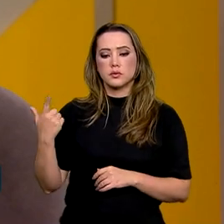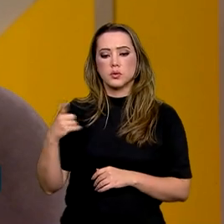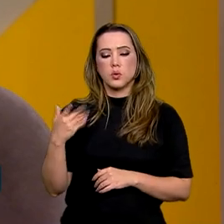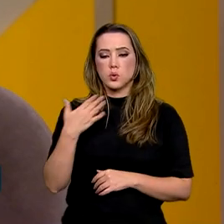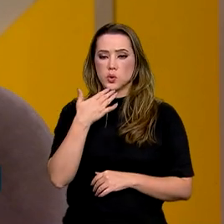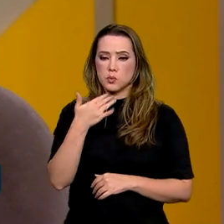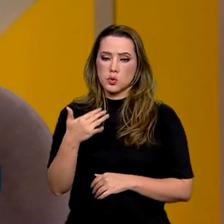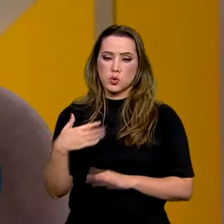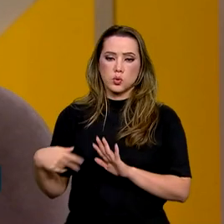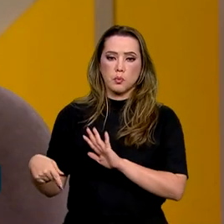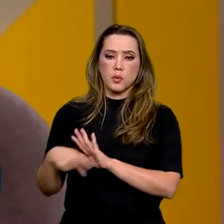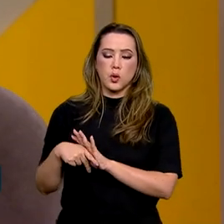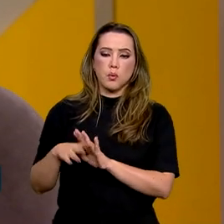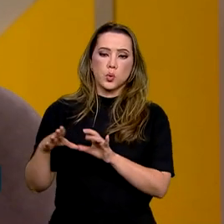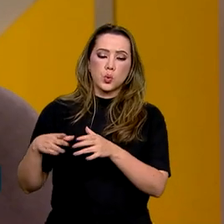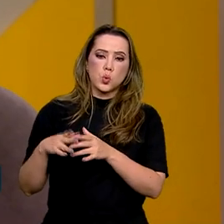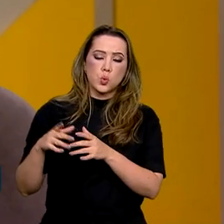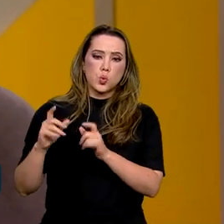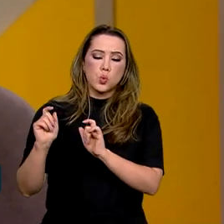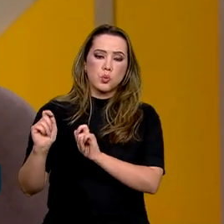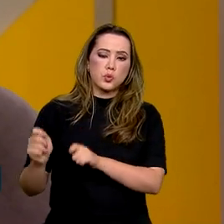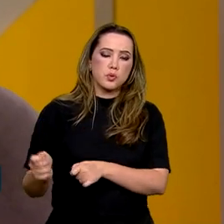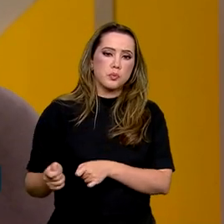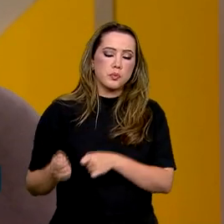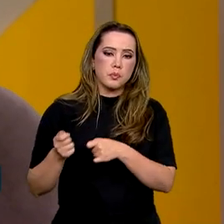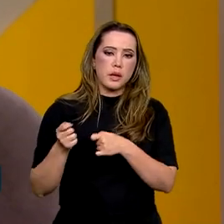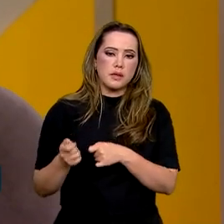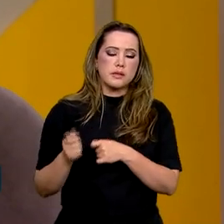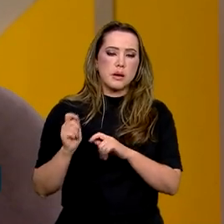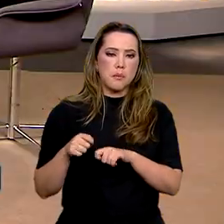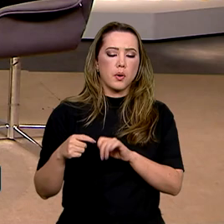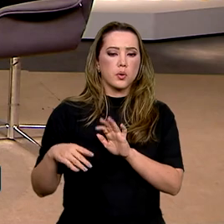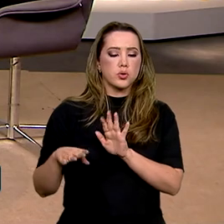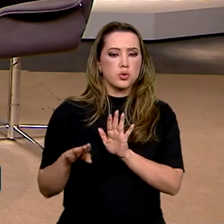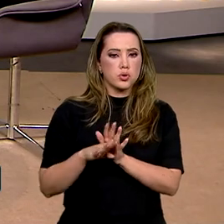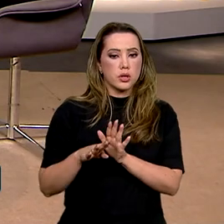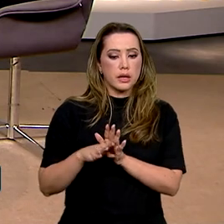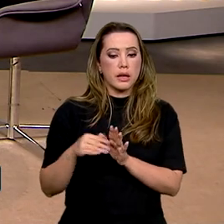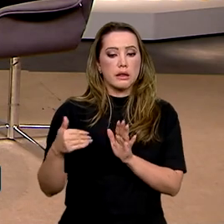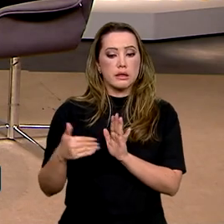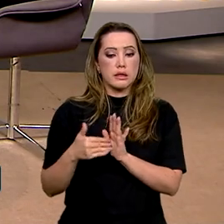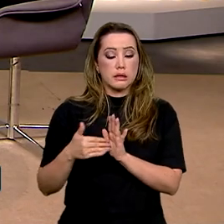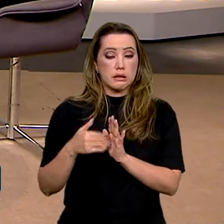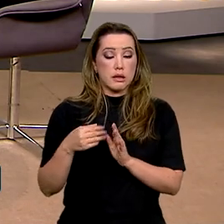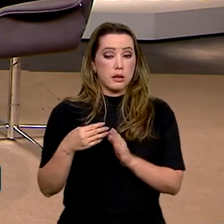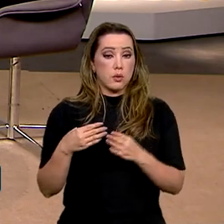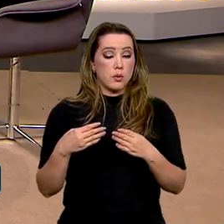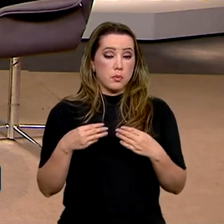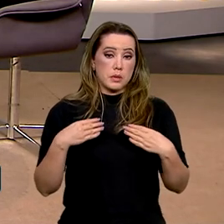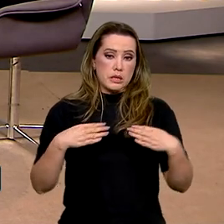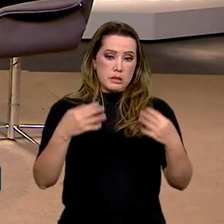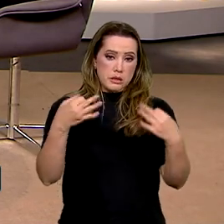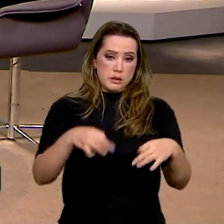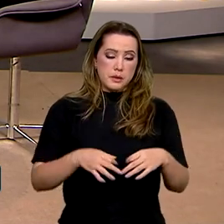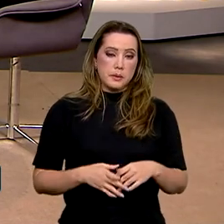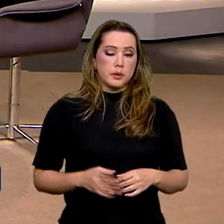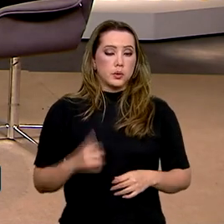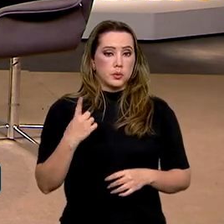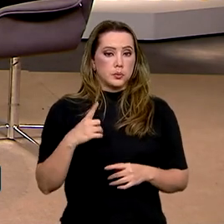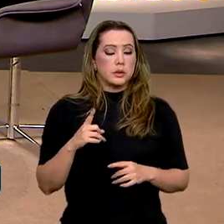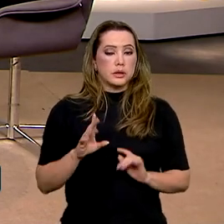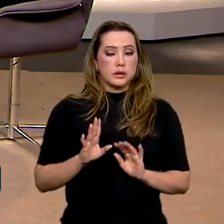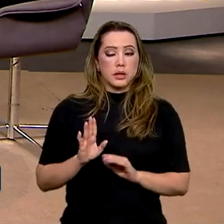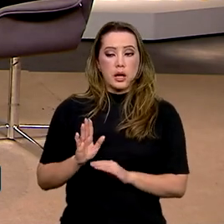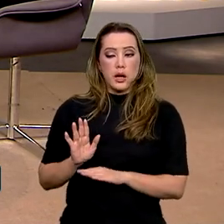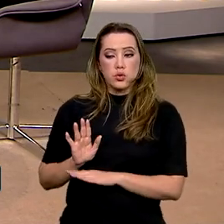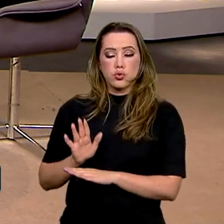demandas da comunidade pesqueira, dos pescadores, devem chegar até o Ministério, com certeza. Uma delas é a questão da assistência para